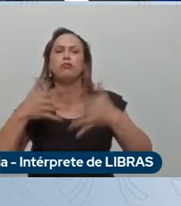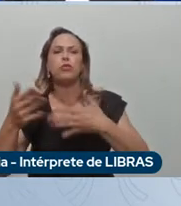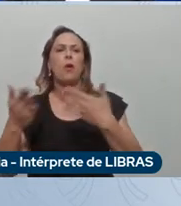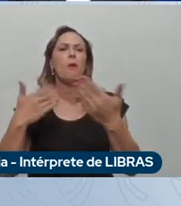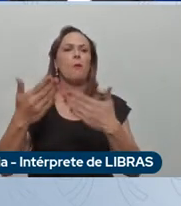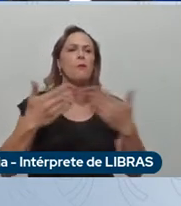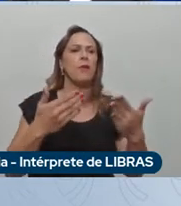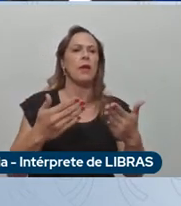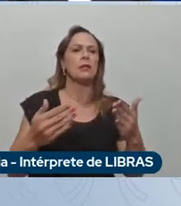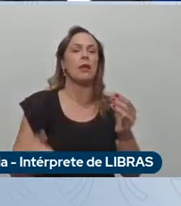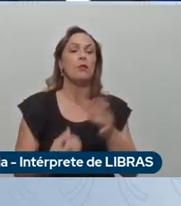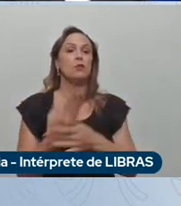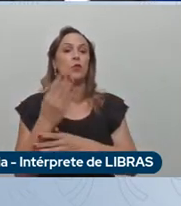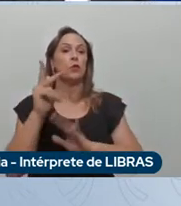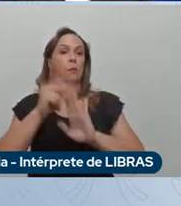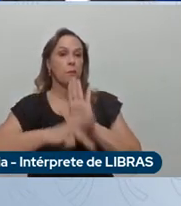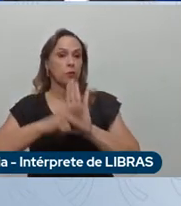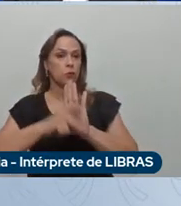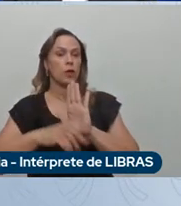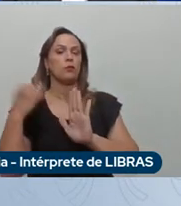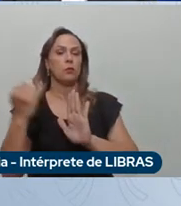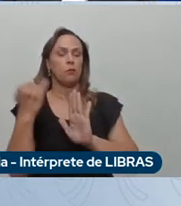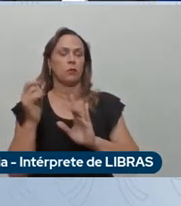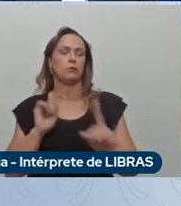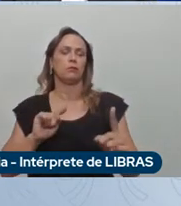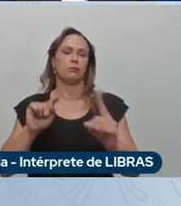importante objetivo